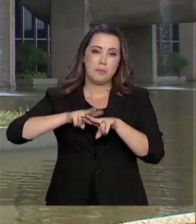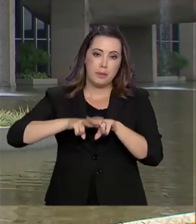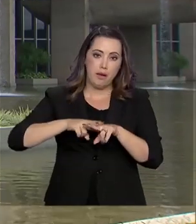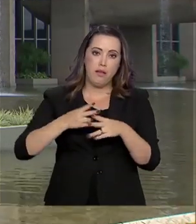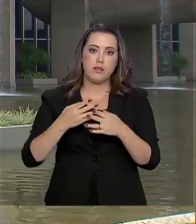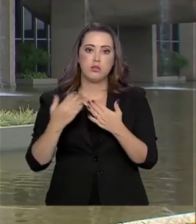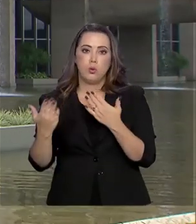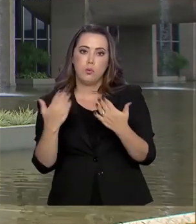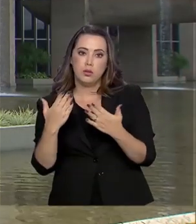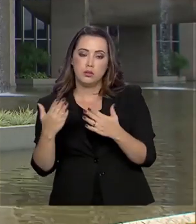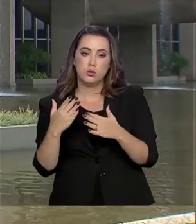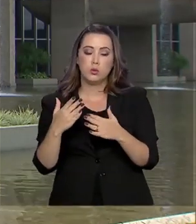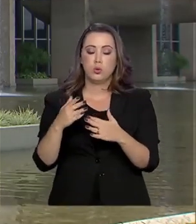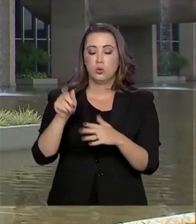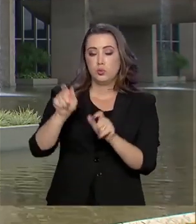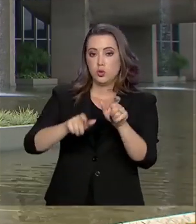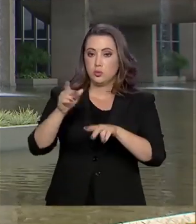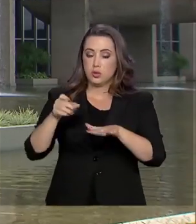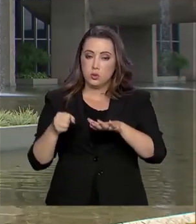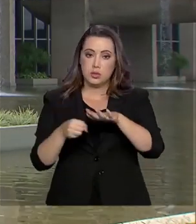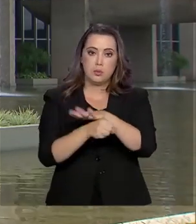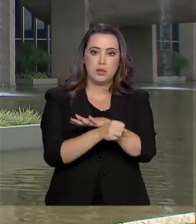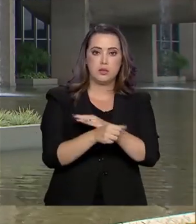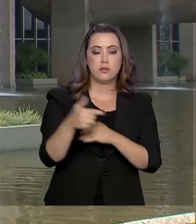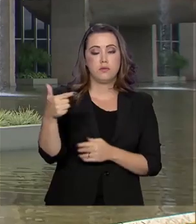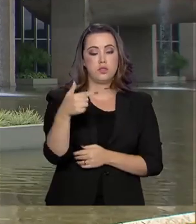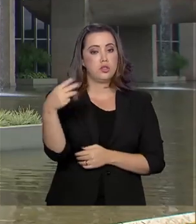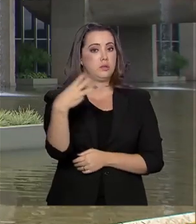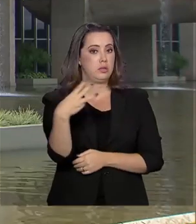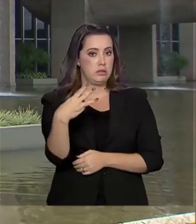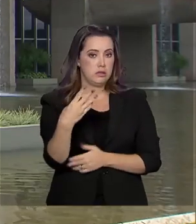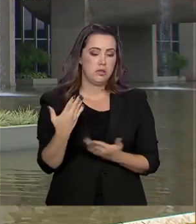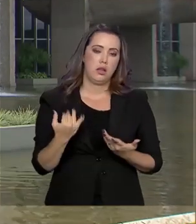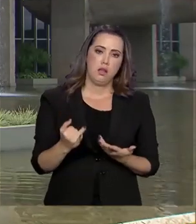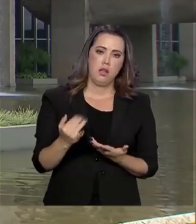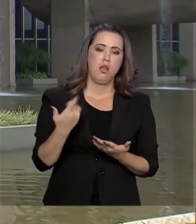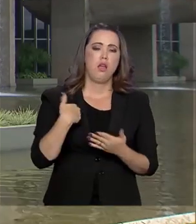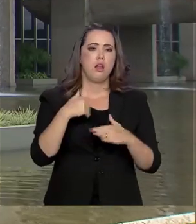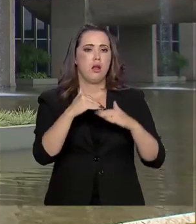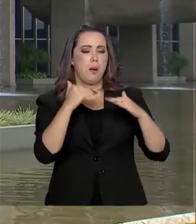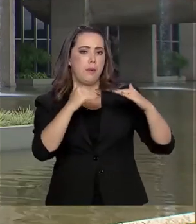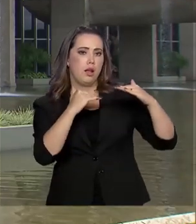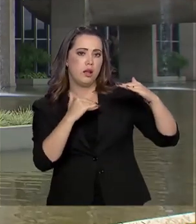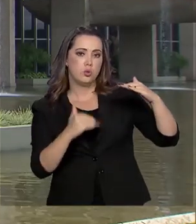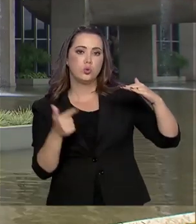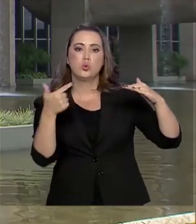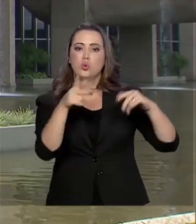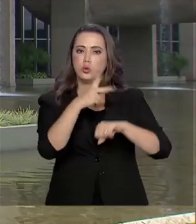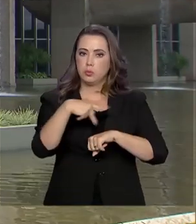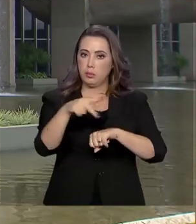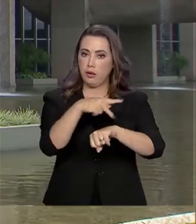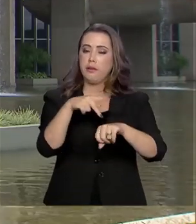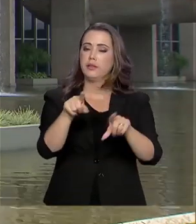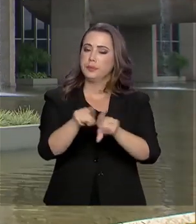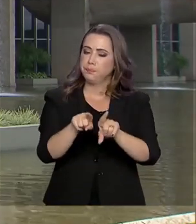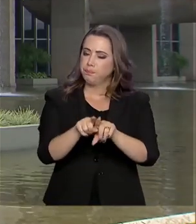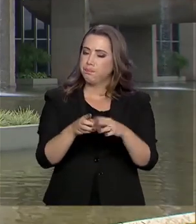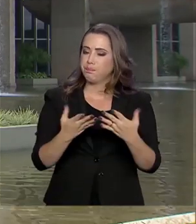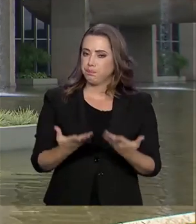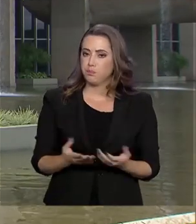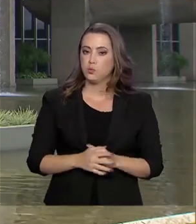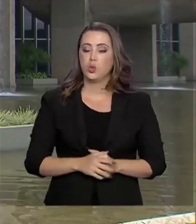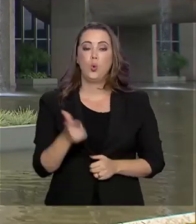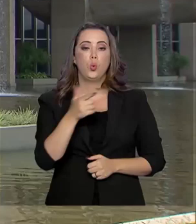23ª posição, atrás, por exemplo, dos Estados Unidos, de Cuba, Panamá e da Rússia. Outro dado